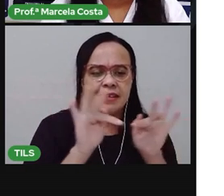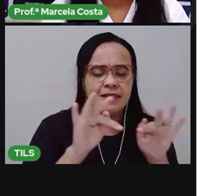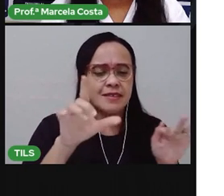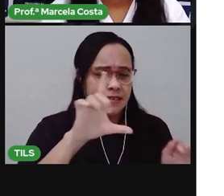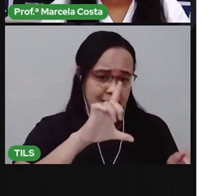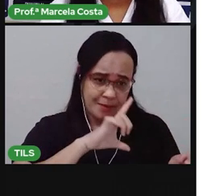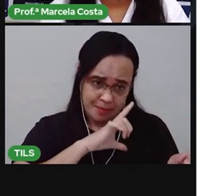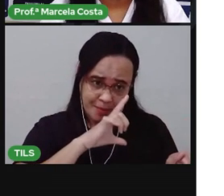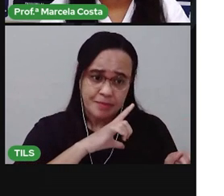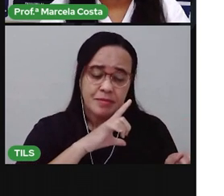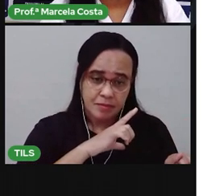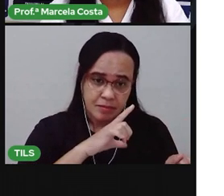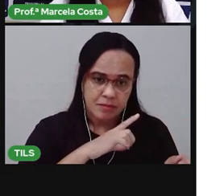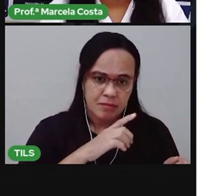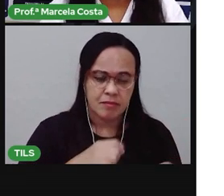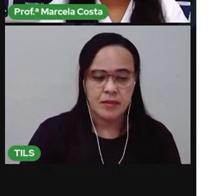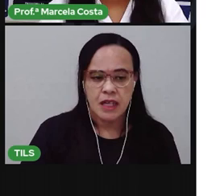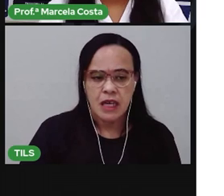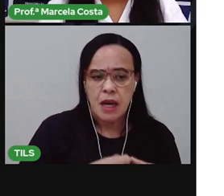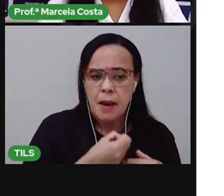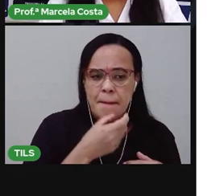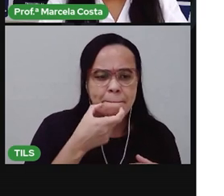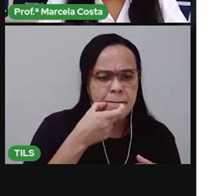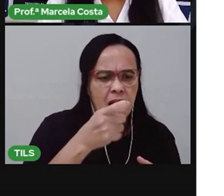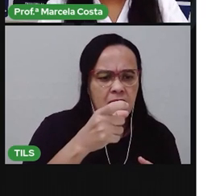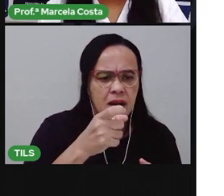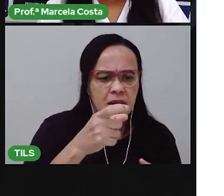vamos ver quantas palavras tem nessa frase.